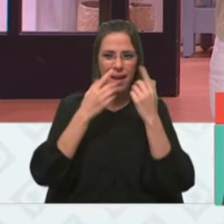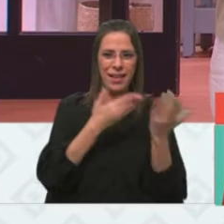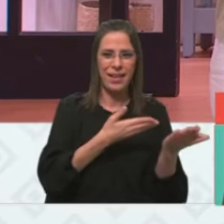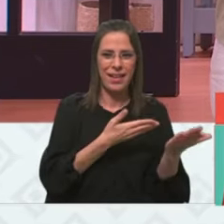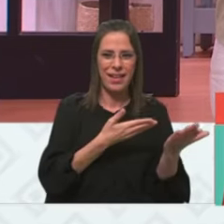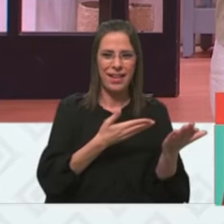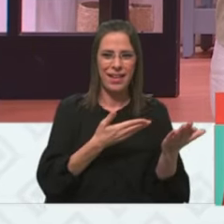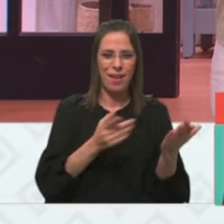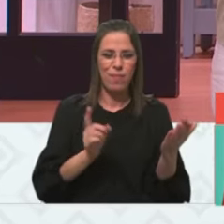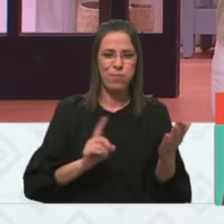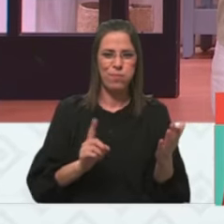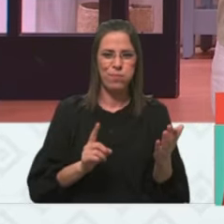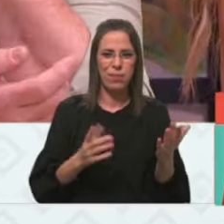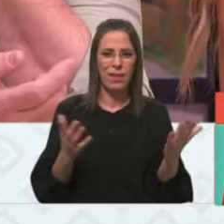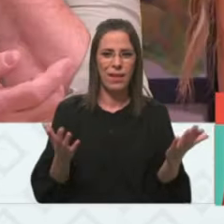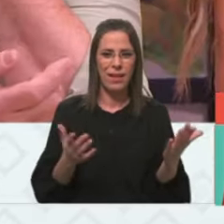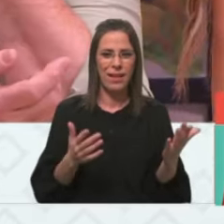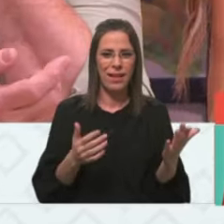Não, não sei.